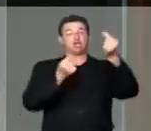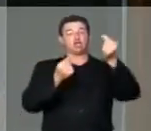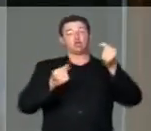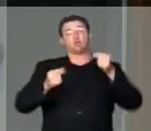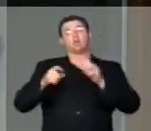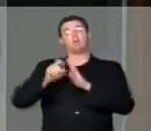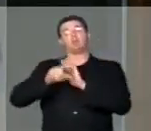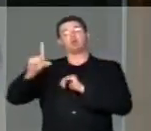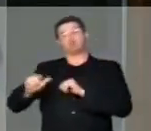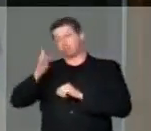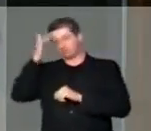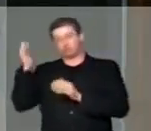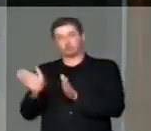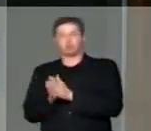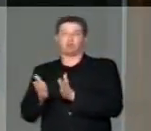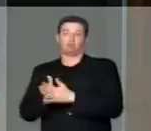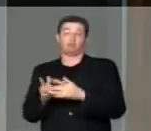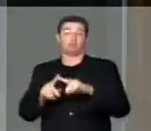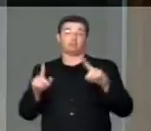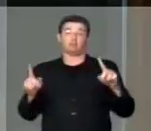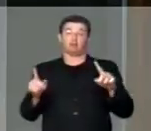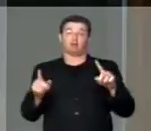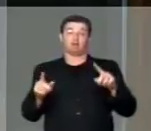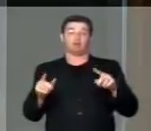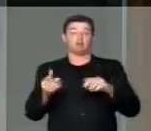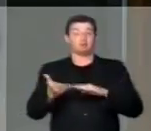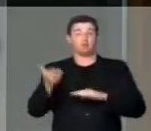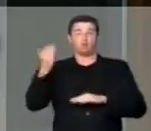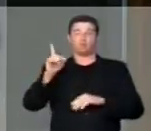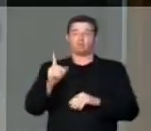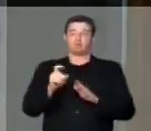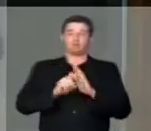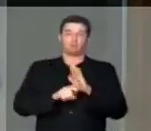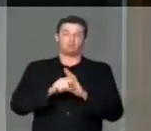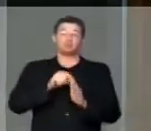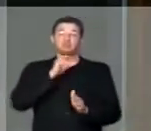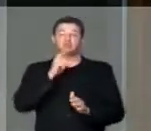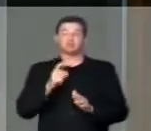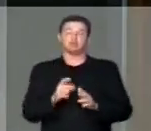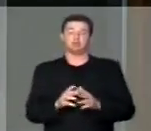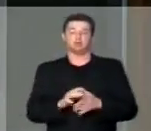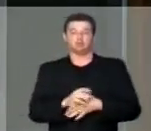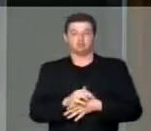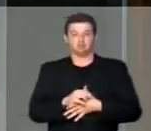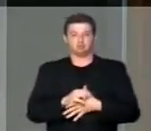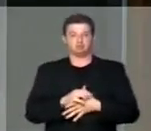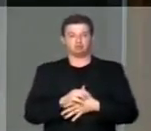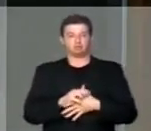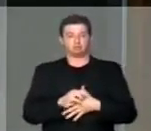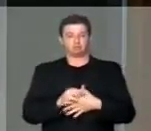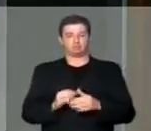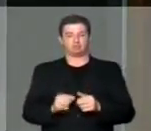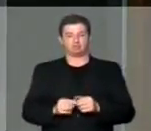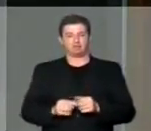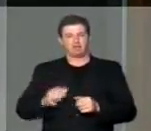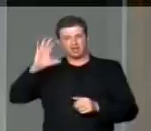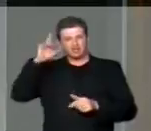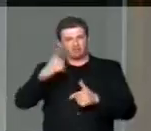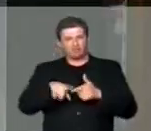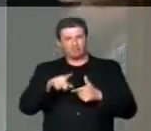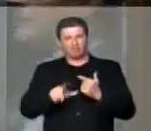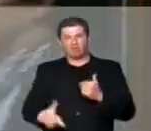ganham no Brasil. Mas sem aumentar a carga tributária desse país. Não se supera a crise